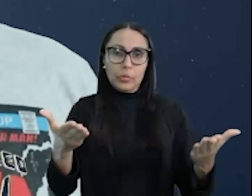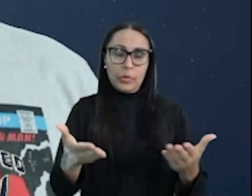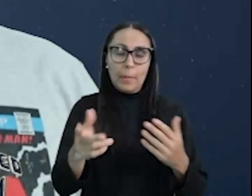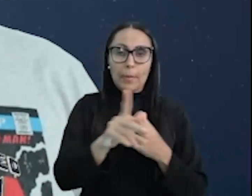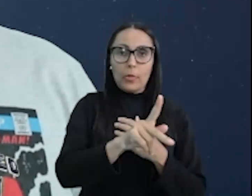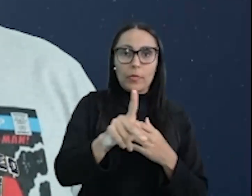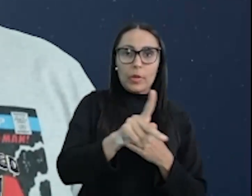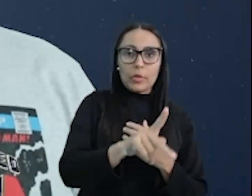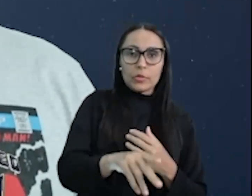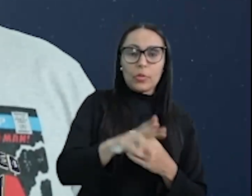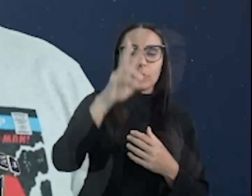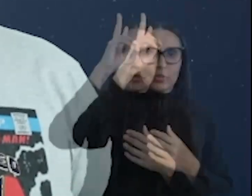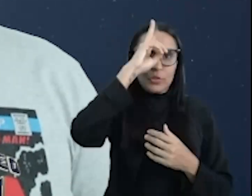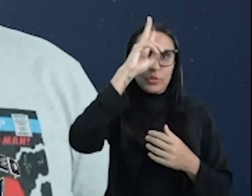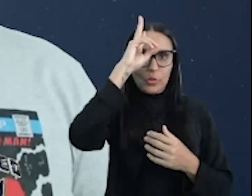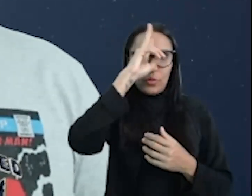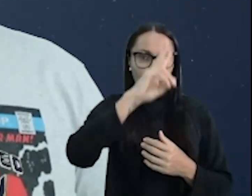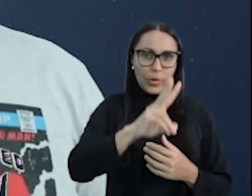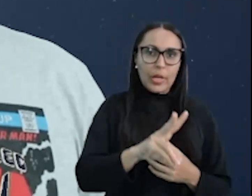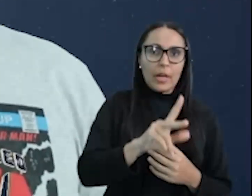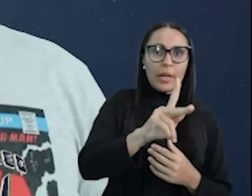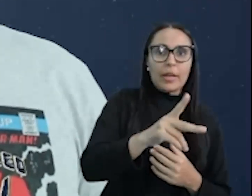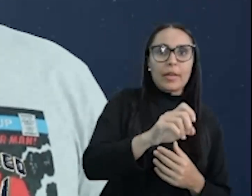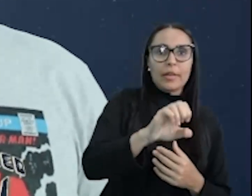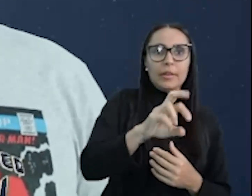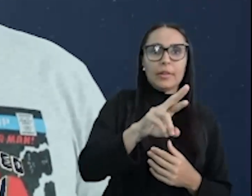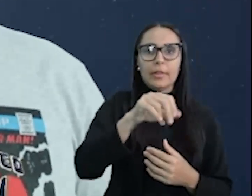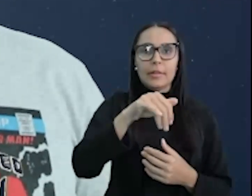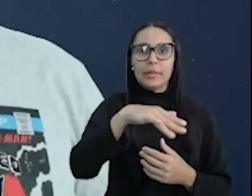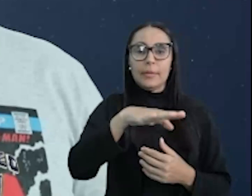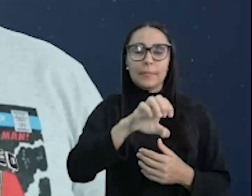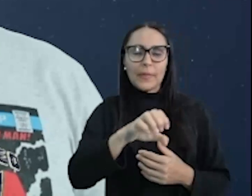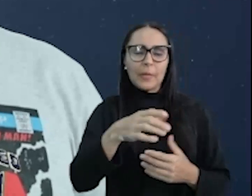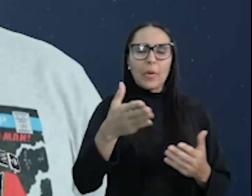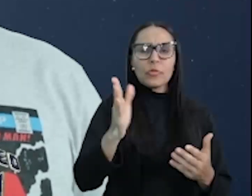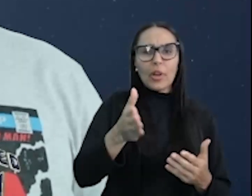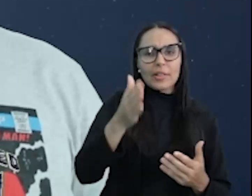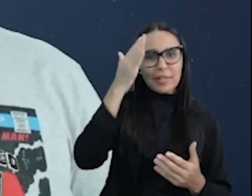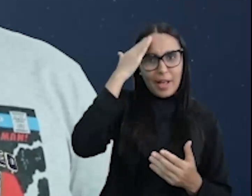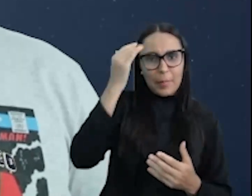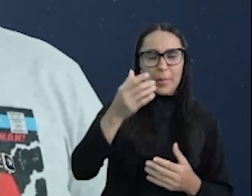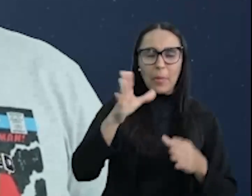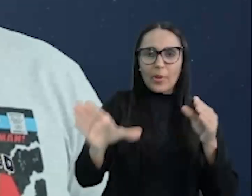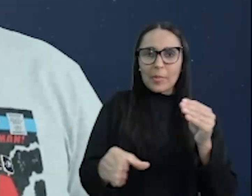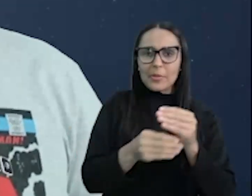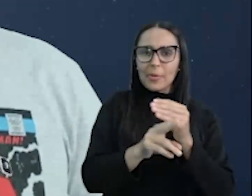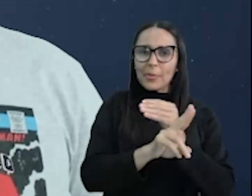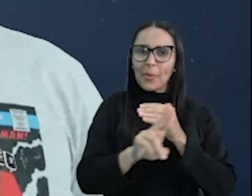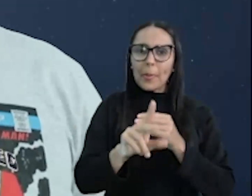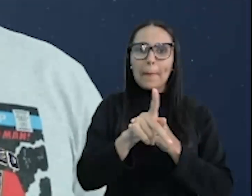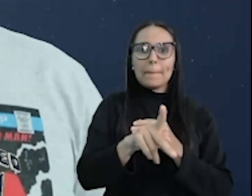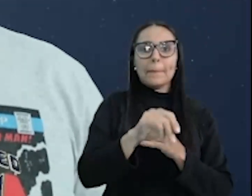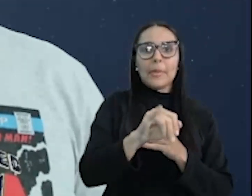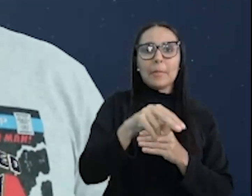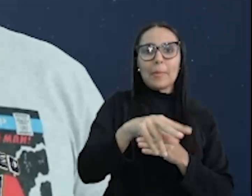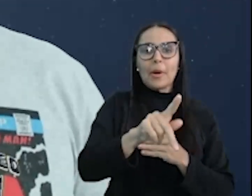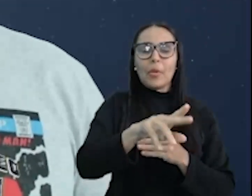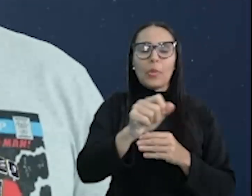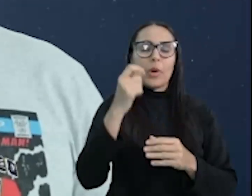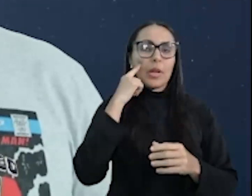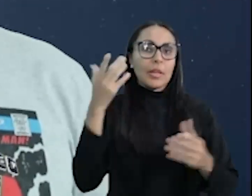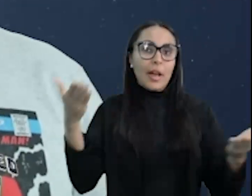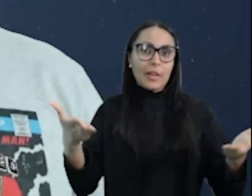sou professor de História Henrique Vigínio, mas você já sabe, pode me chamar de Pimpão. E aqui,